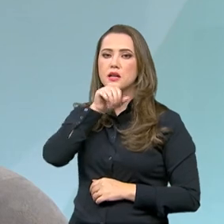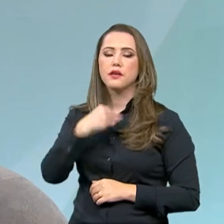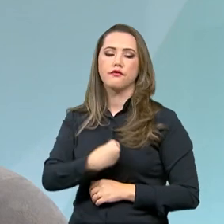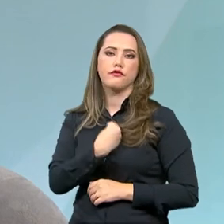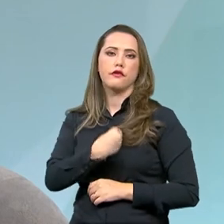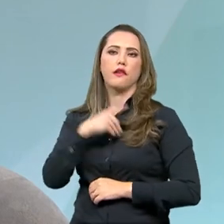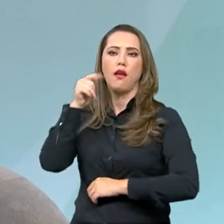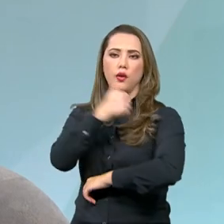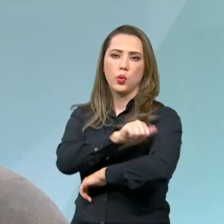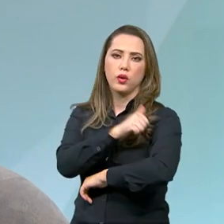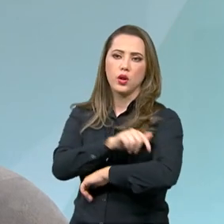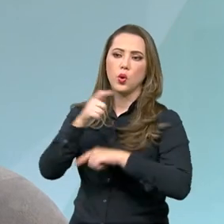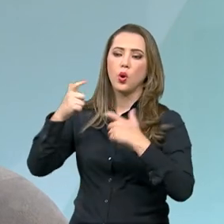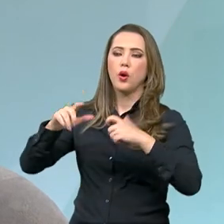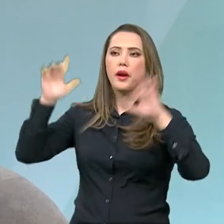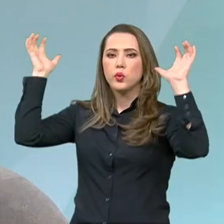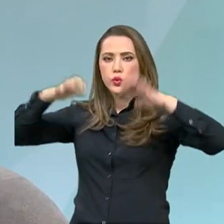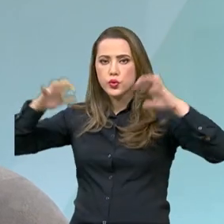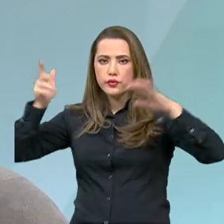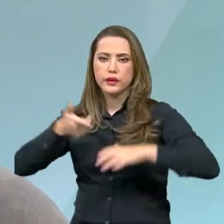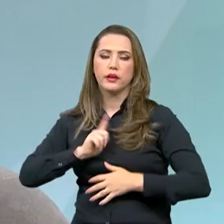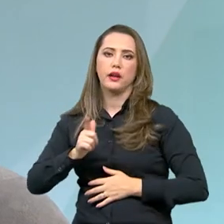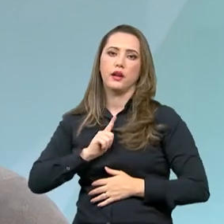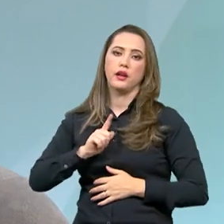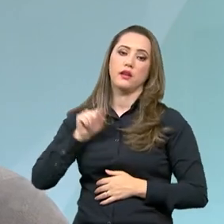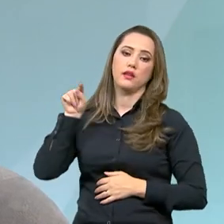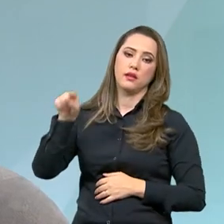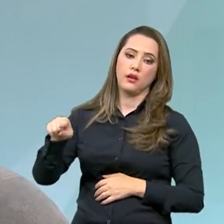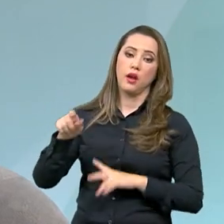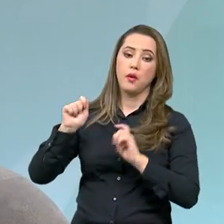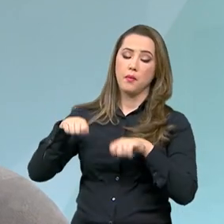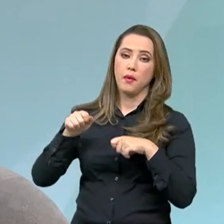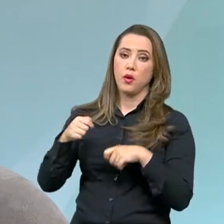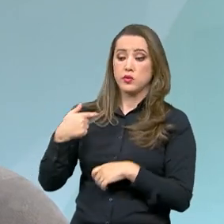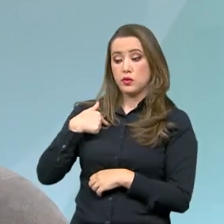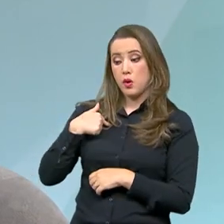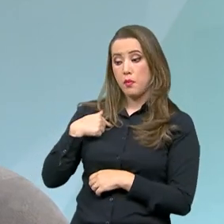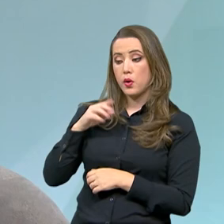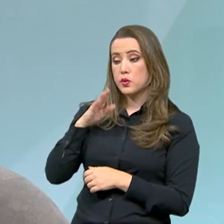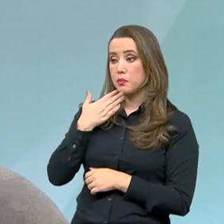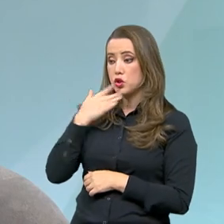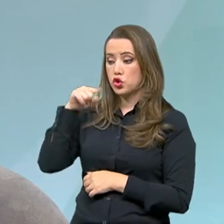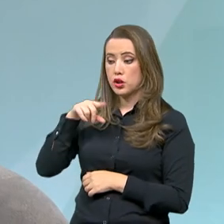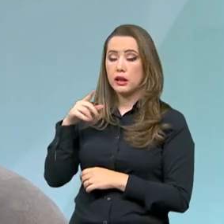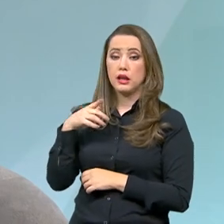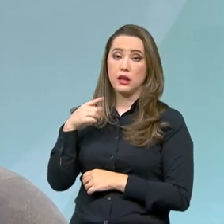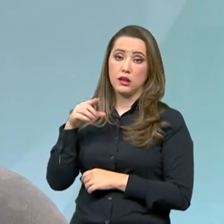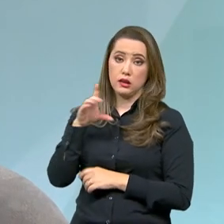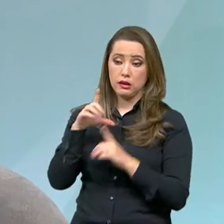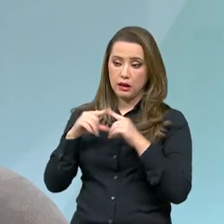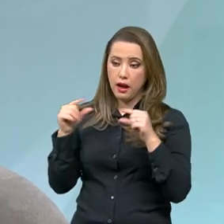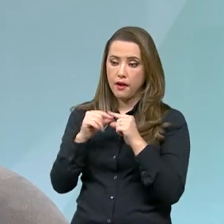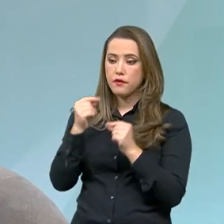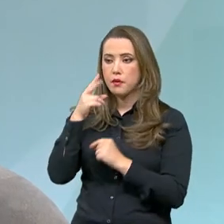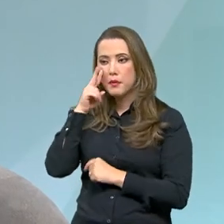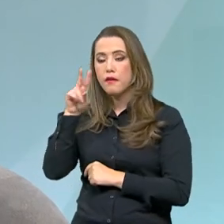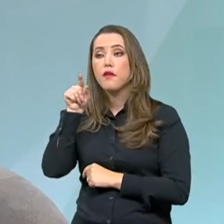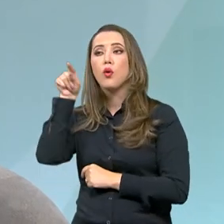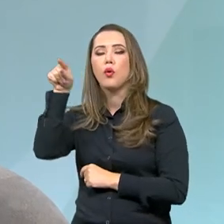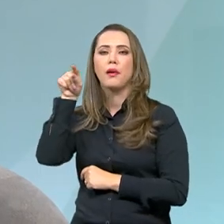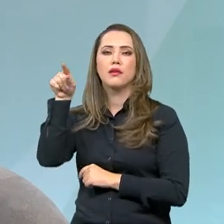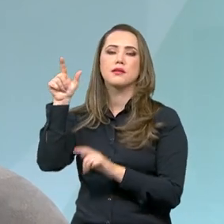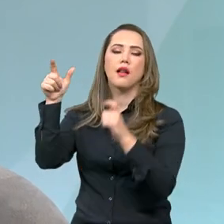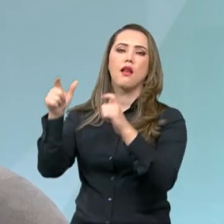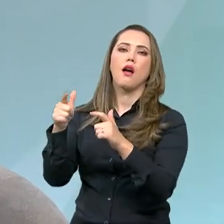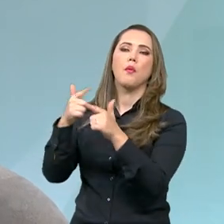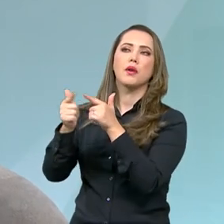acontece muita chuva, ela tem 90 anos, ela vai... eu posso, eu mesmo, por aqui de Brasília, monitorar a situação lá da casa